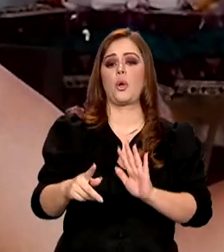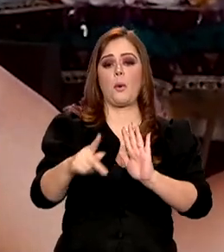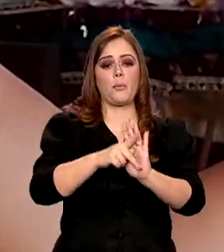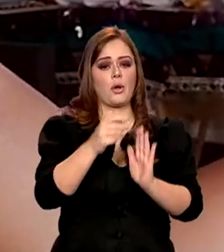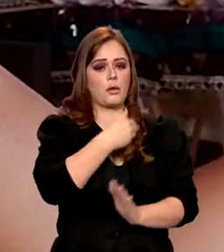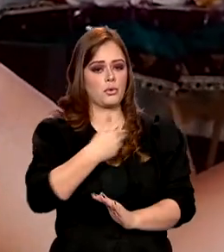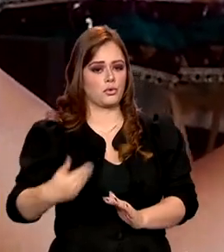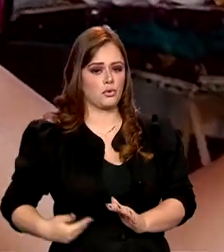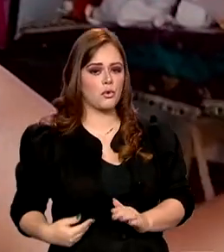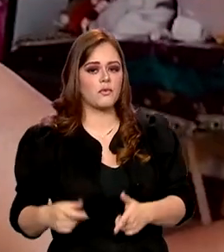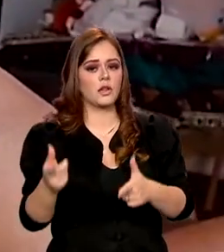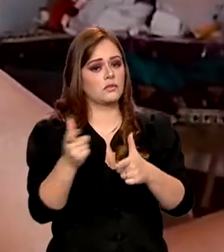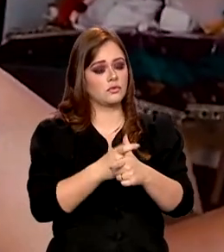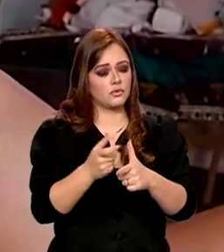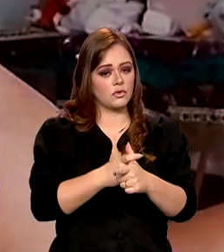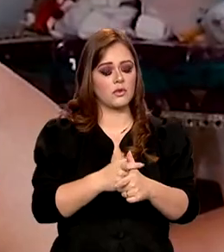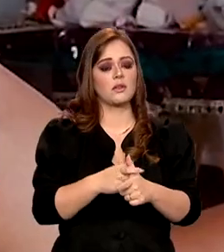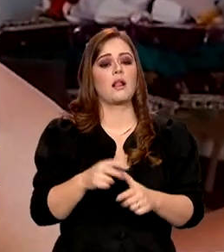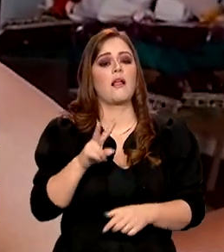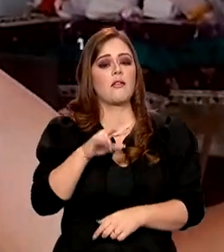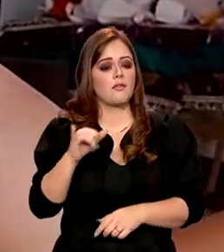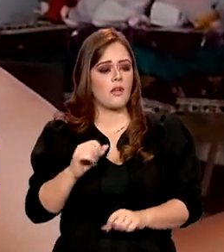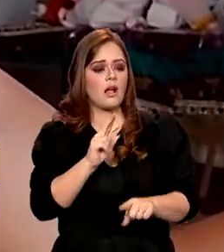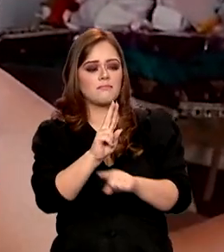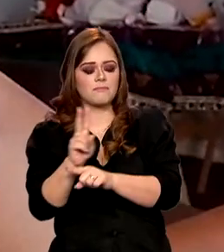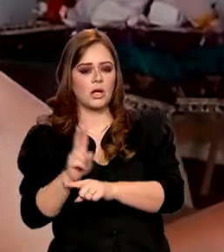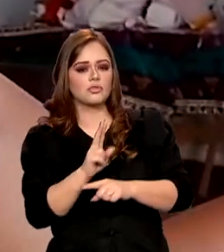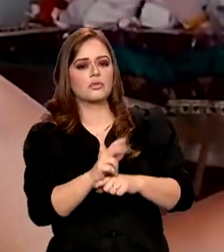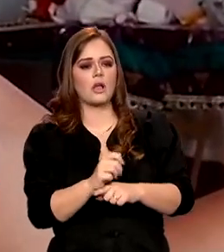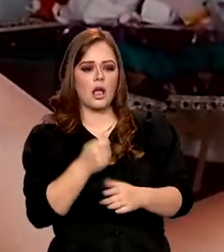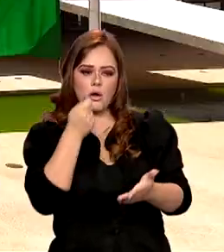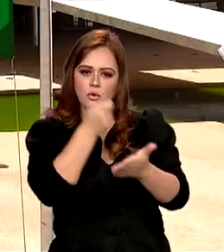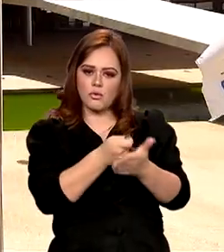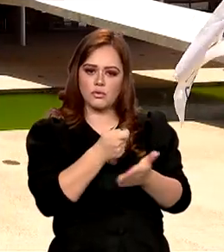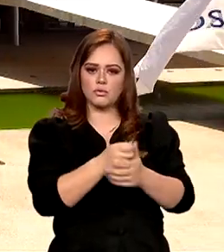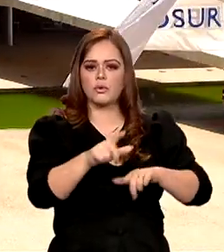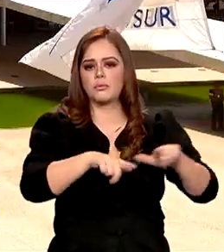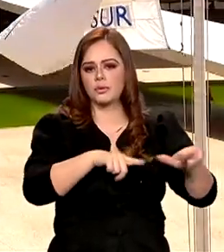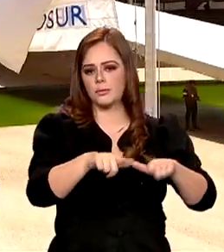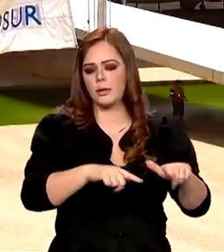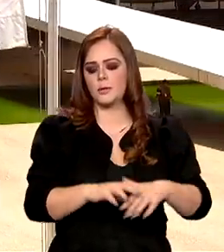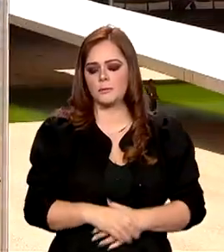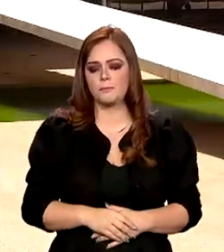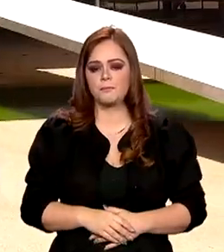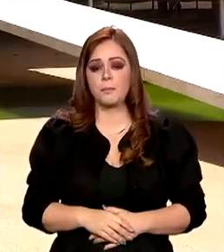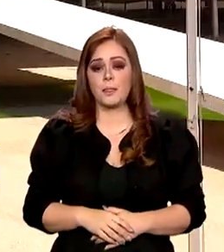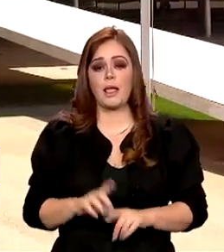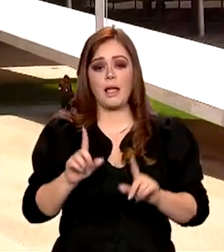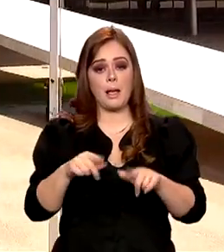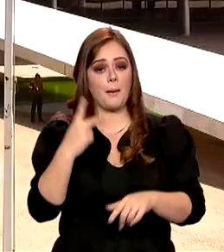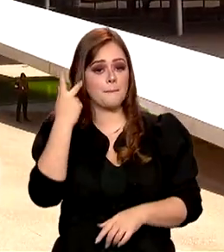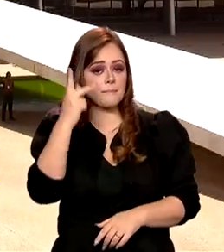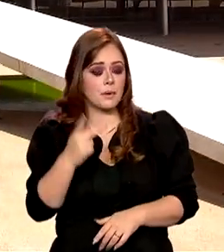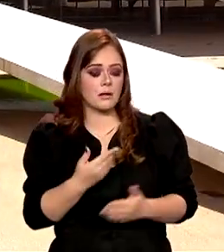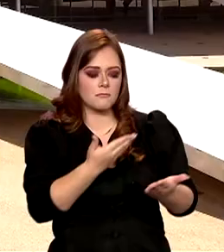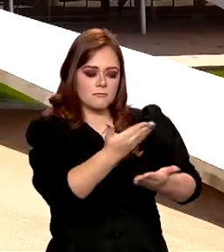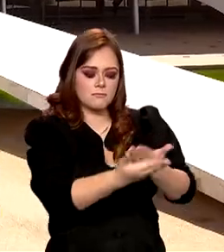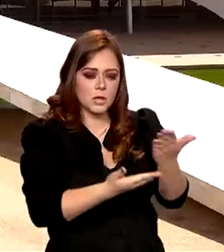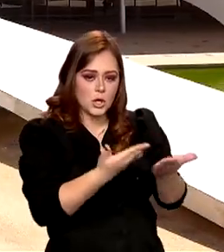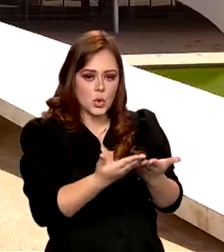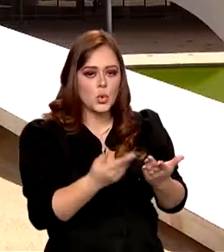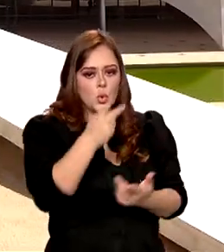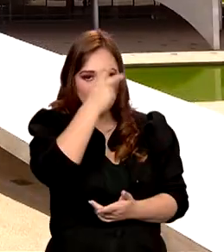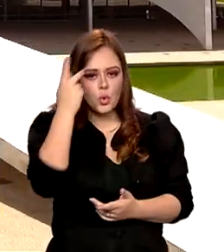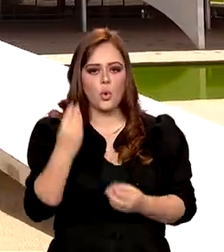me ajudar muito a quitar essas minhas contas e assim continuar investindo no meu trabalho. É para atender pessoas como Luciana que o governo